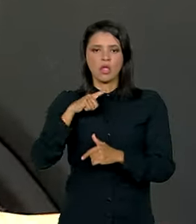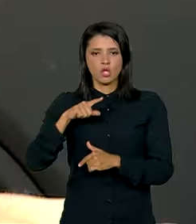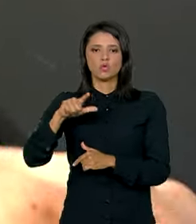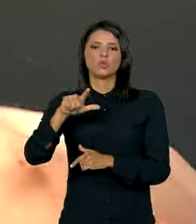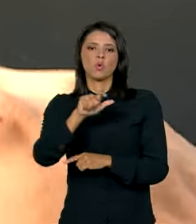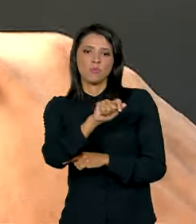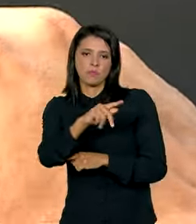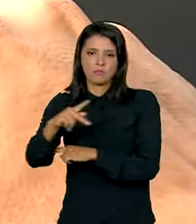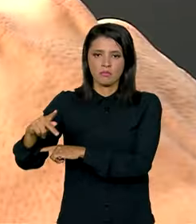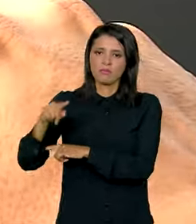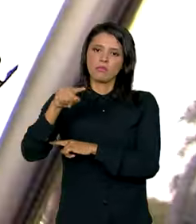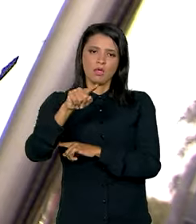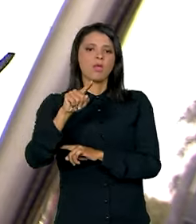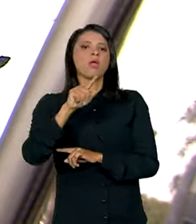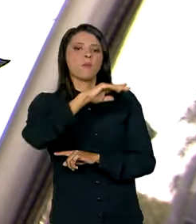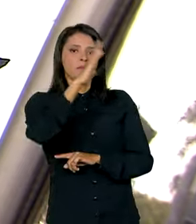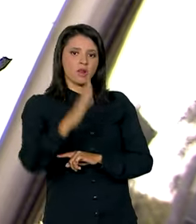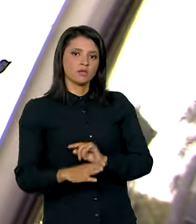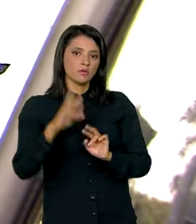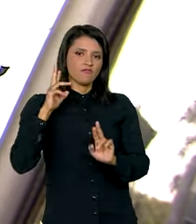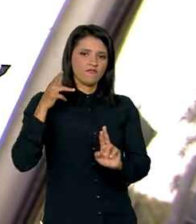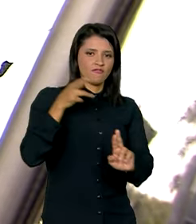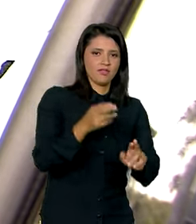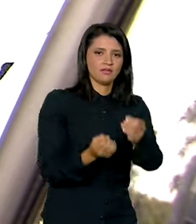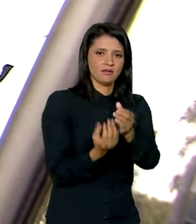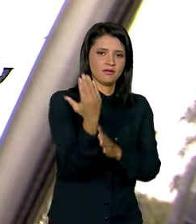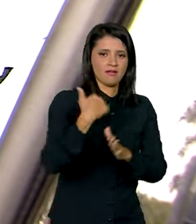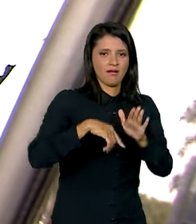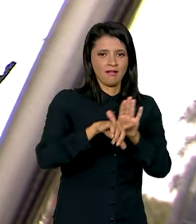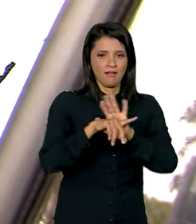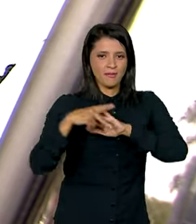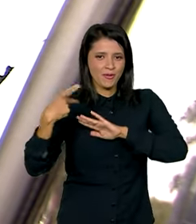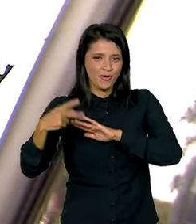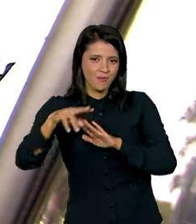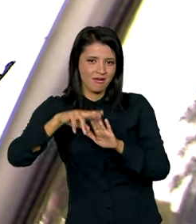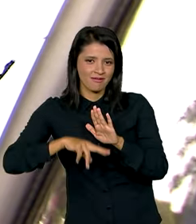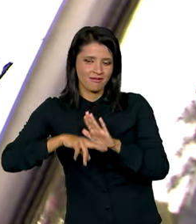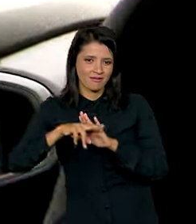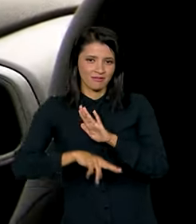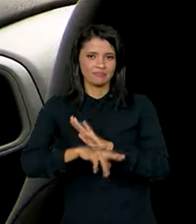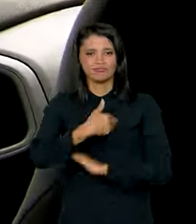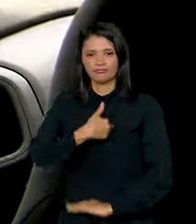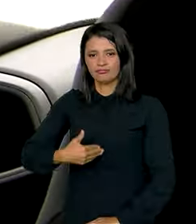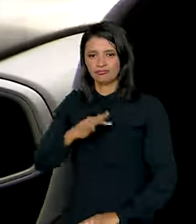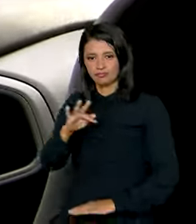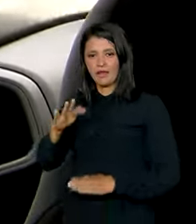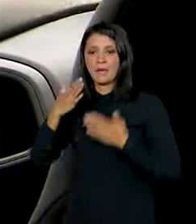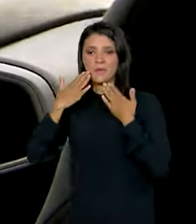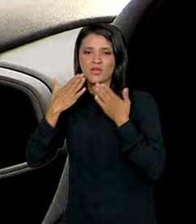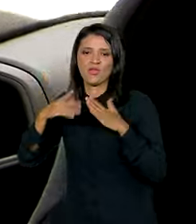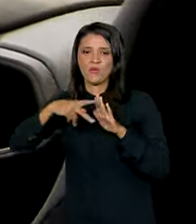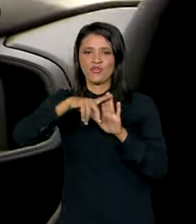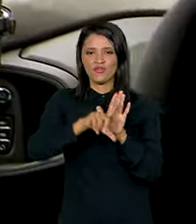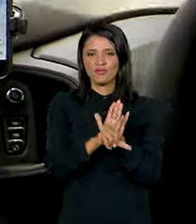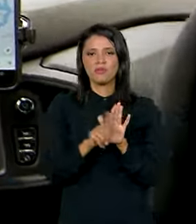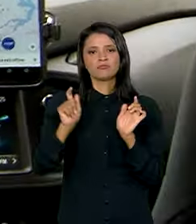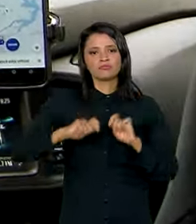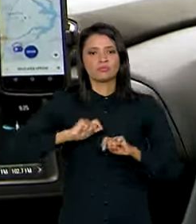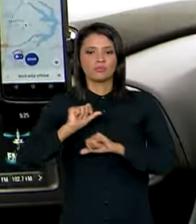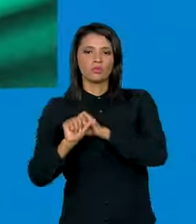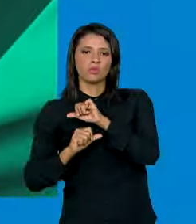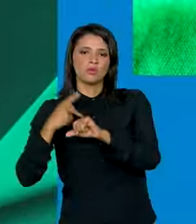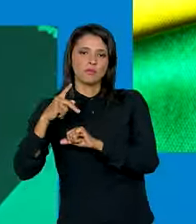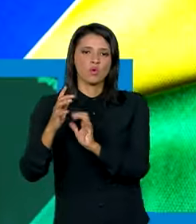o Brasil pode ser referência na regulamentação do setor. O governo federal apresentou projetos de lei que prevê mudanças para a